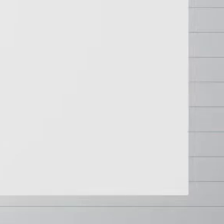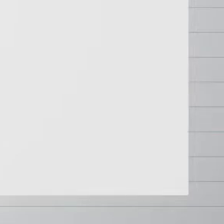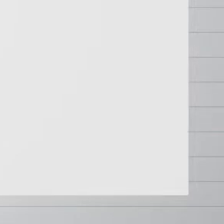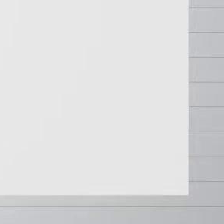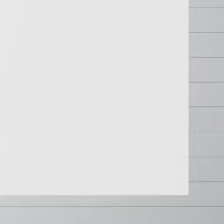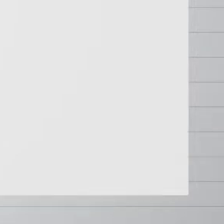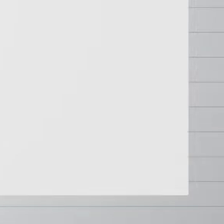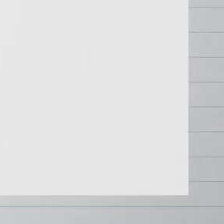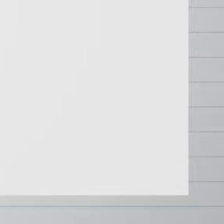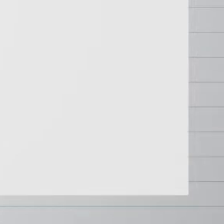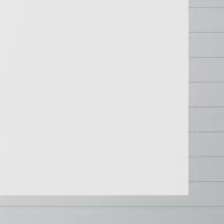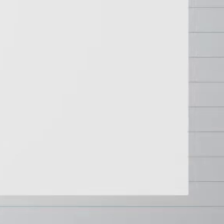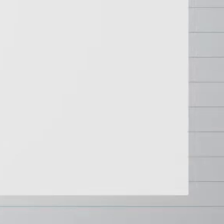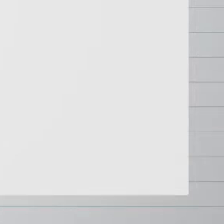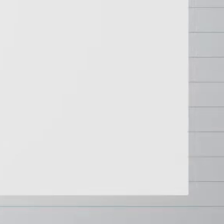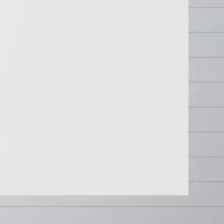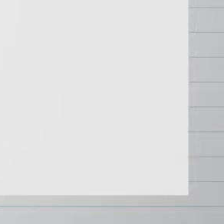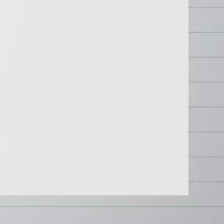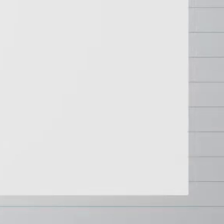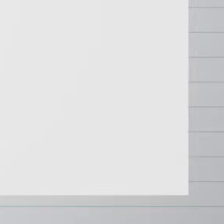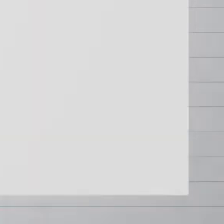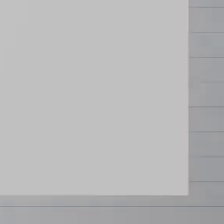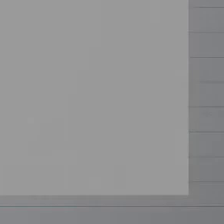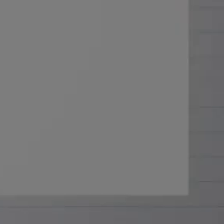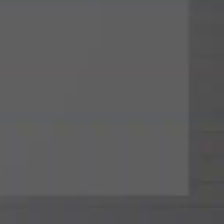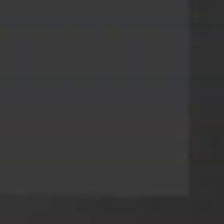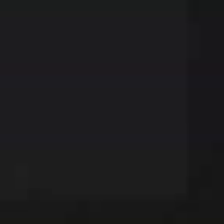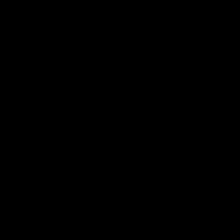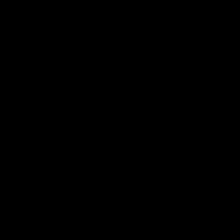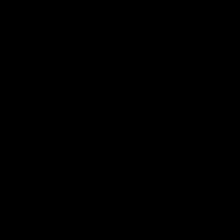de dúvidas, é só contar com a gente, certo? Vamos lá?